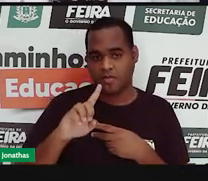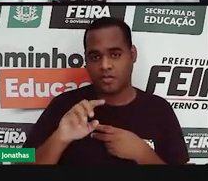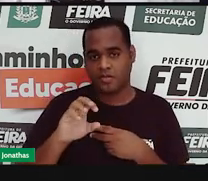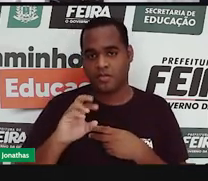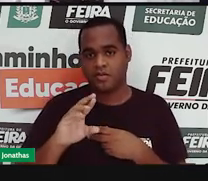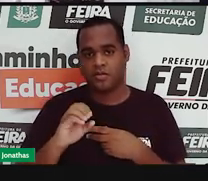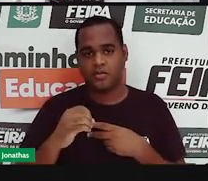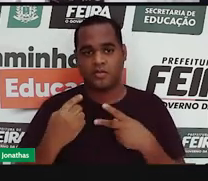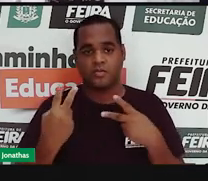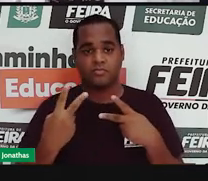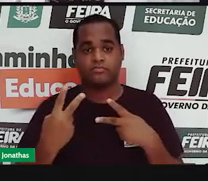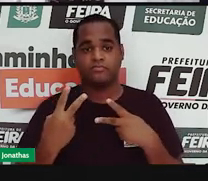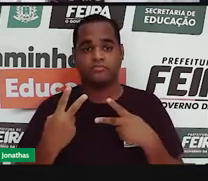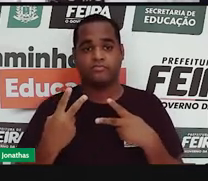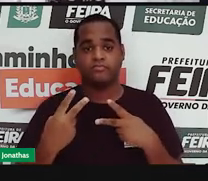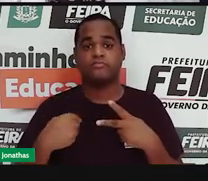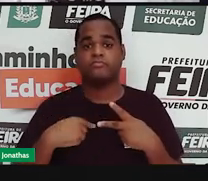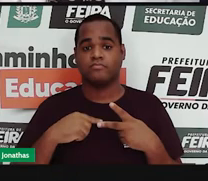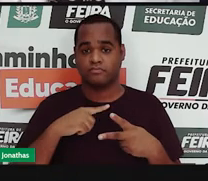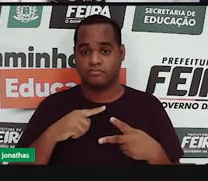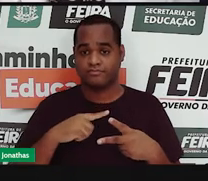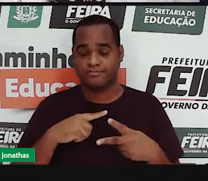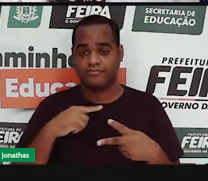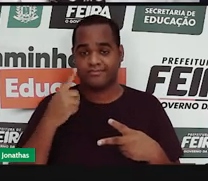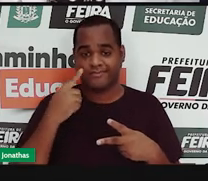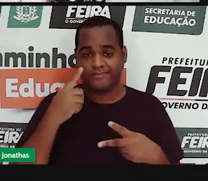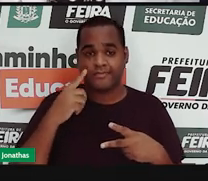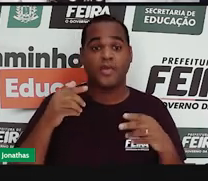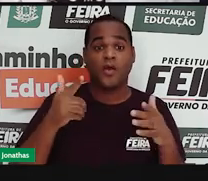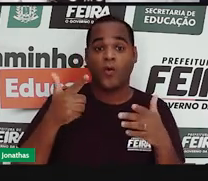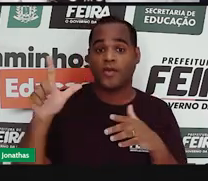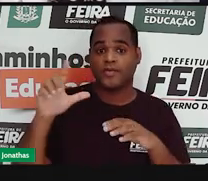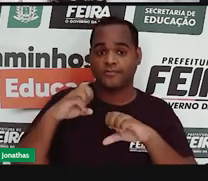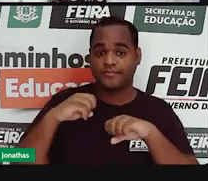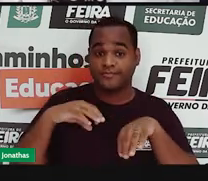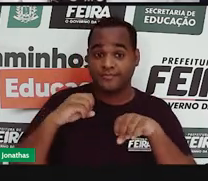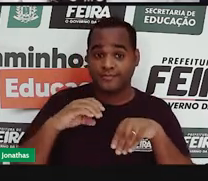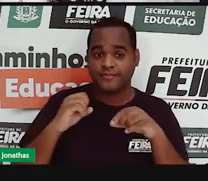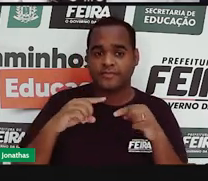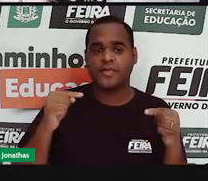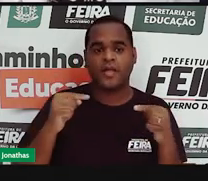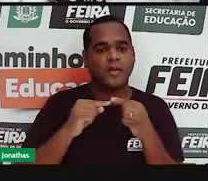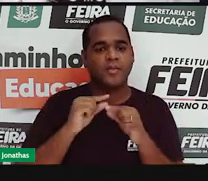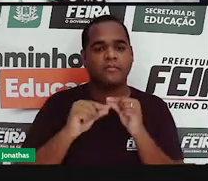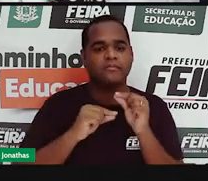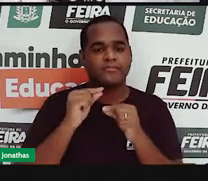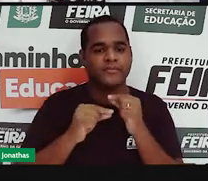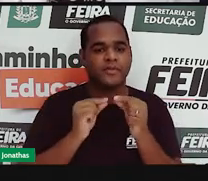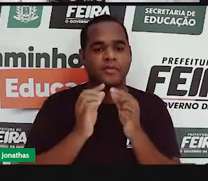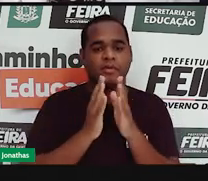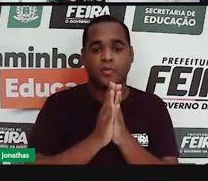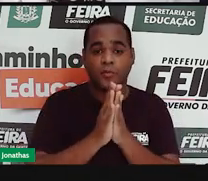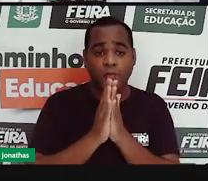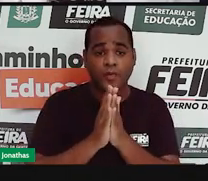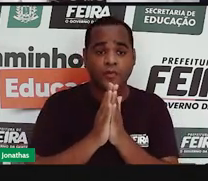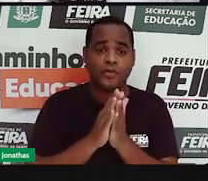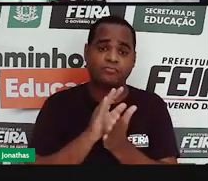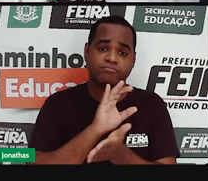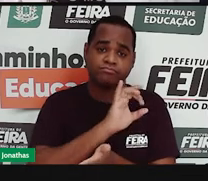Tem até, né, pessoal, abrindo uma parte na aula, tem até aquela questão que, por favor, que meus alunos de história